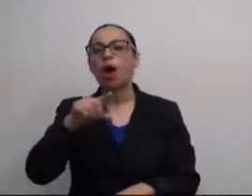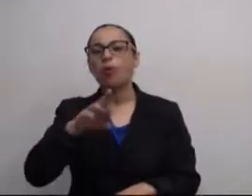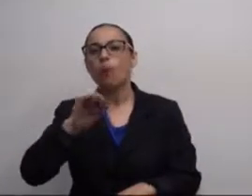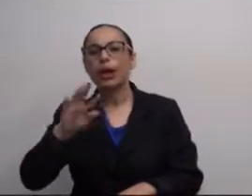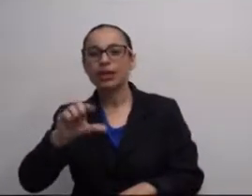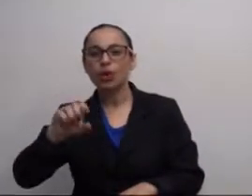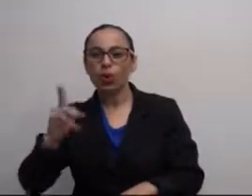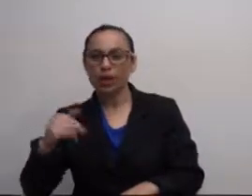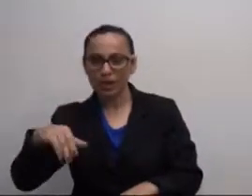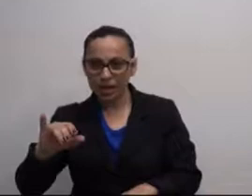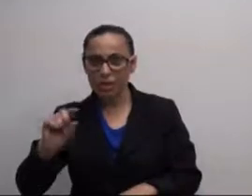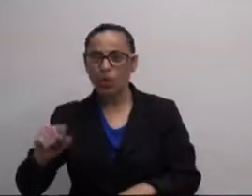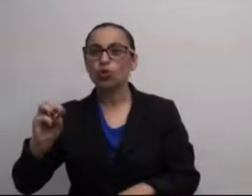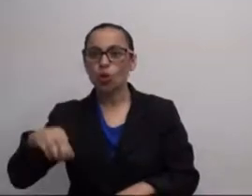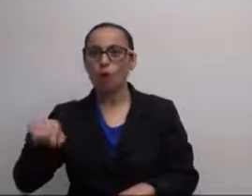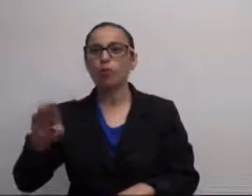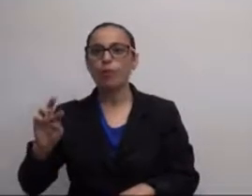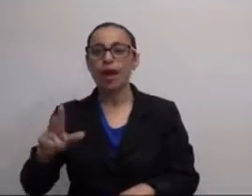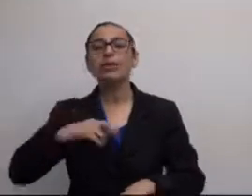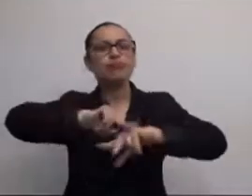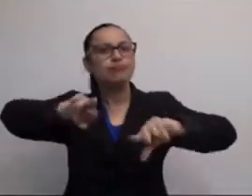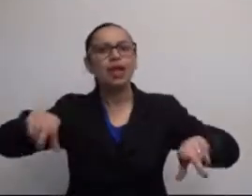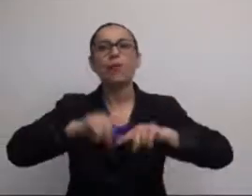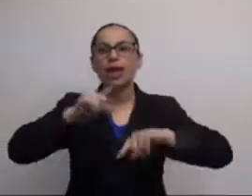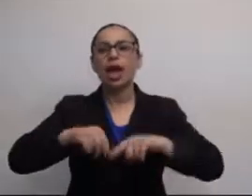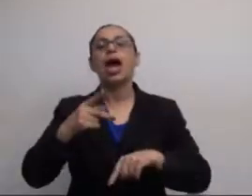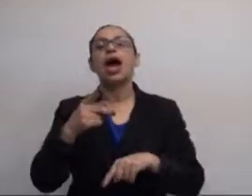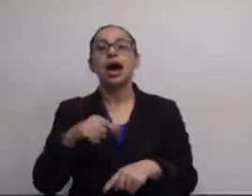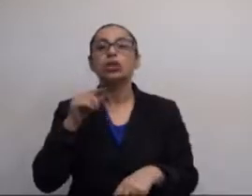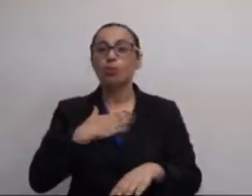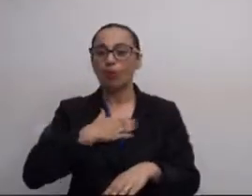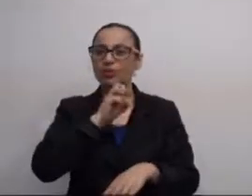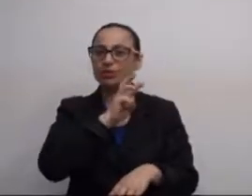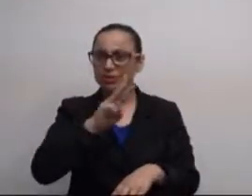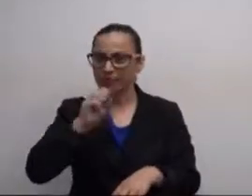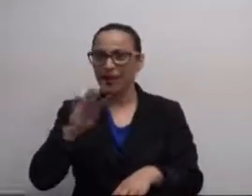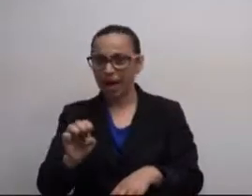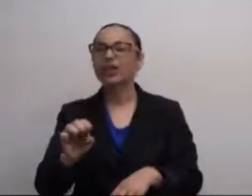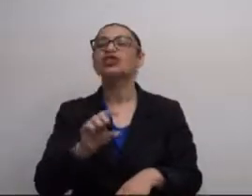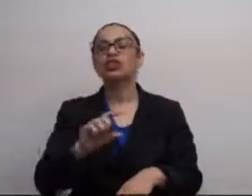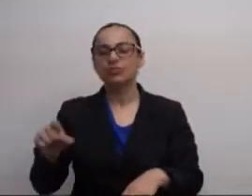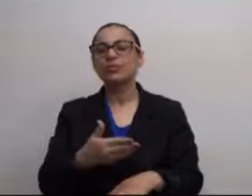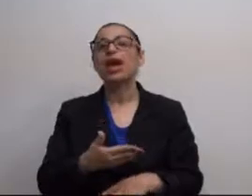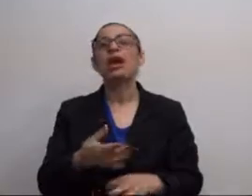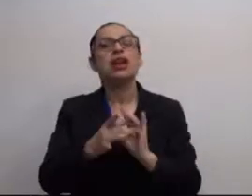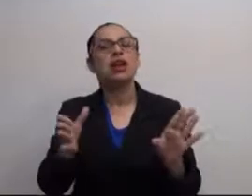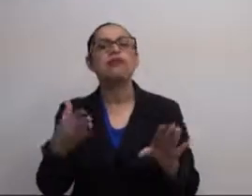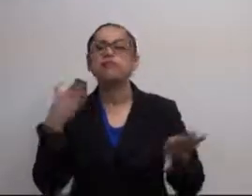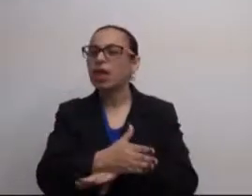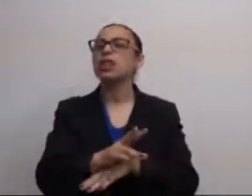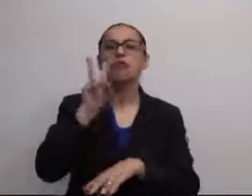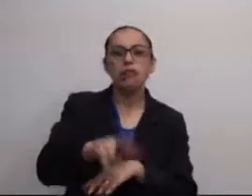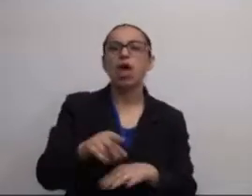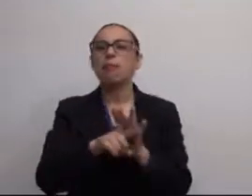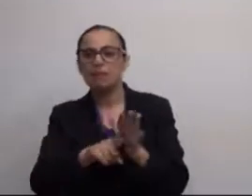ou de me procurar no e-mail roberta.robertaluchini.com.br Há também muitos materiais sobre o MOU no